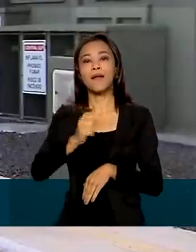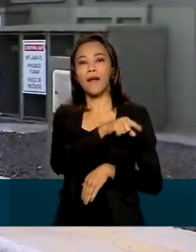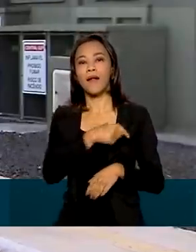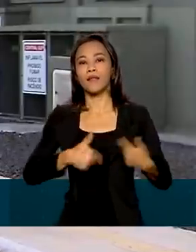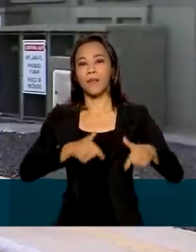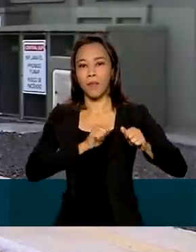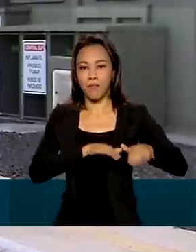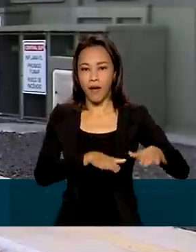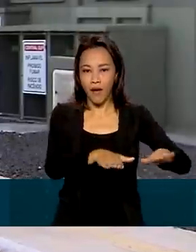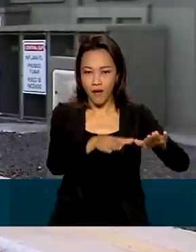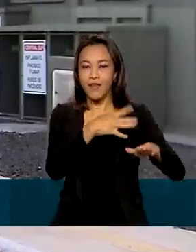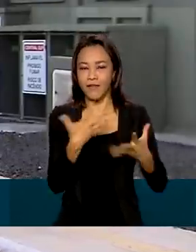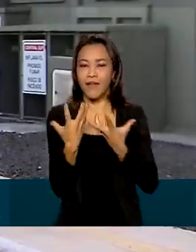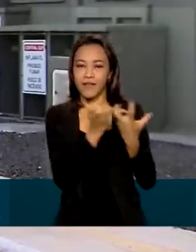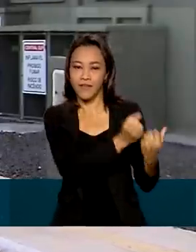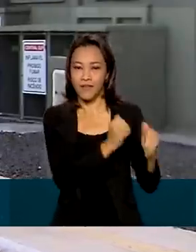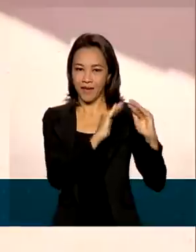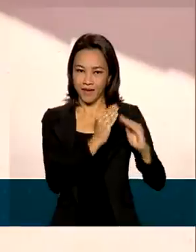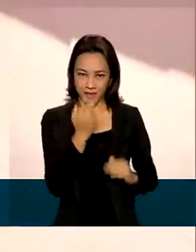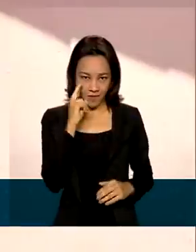receber um imóvel. Vamos ouvir.